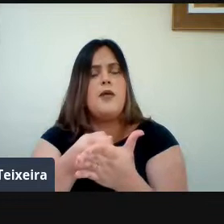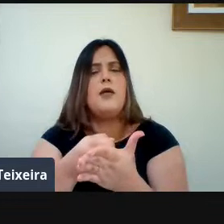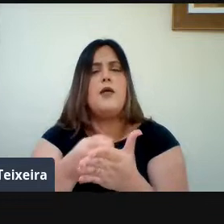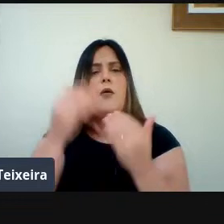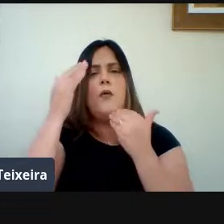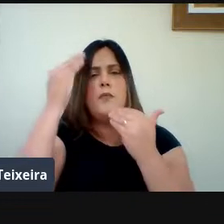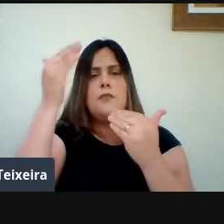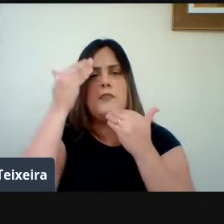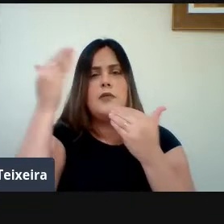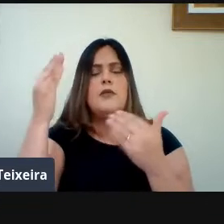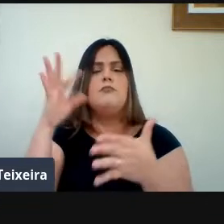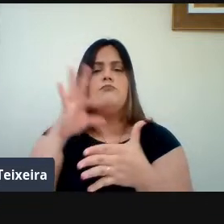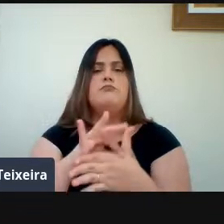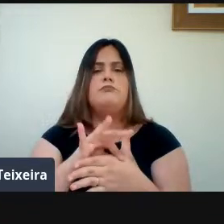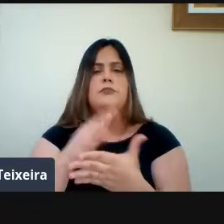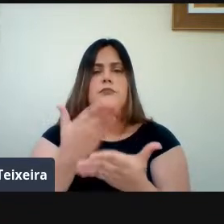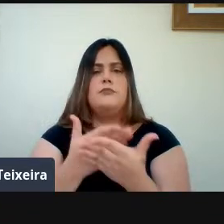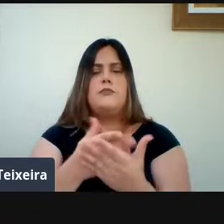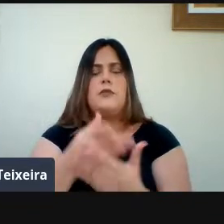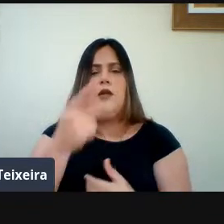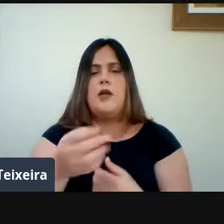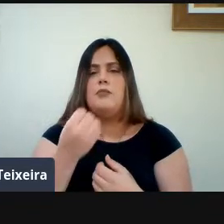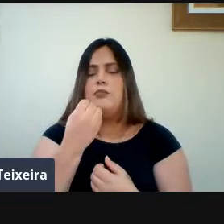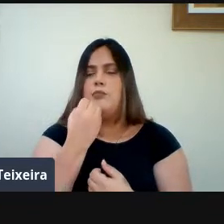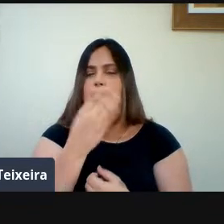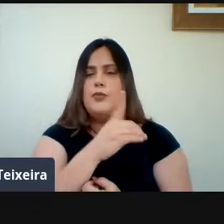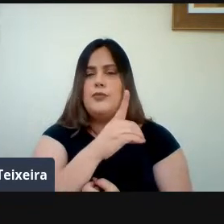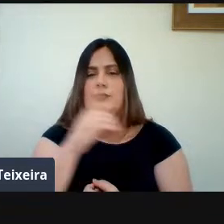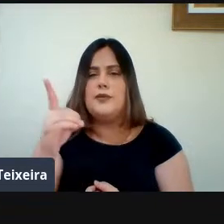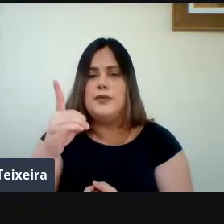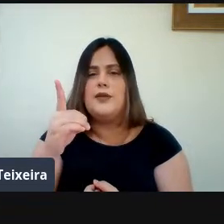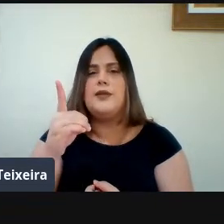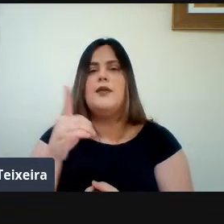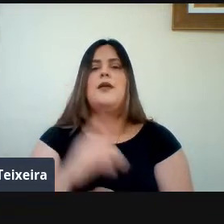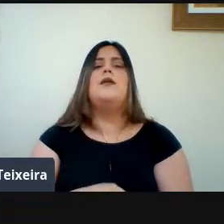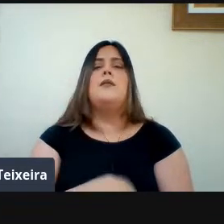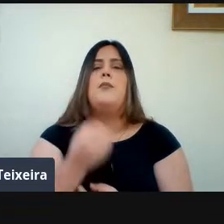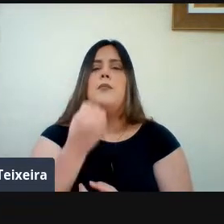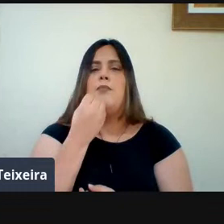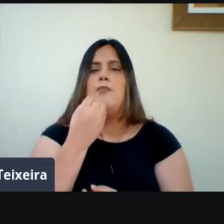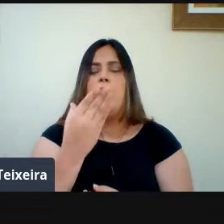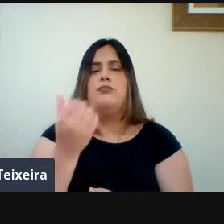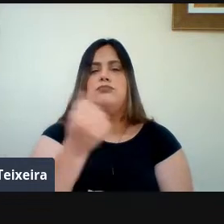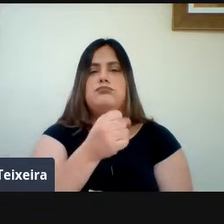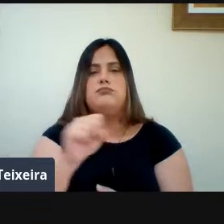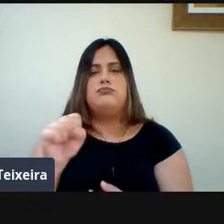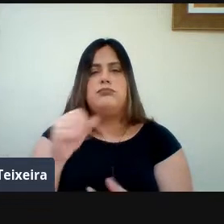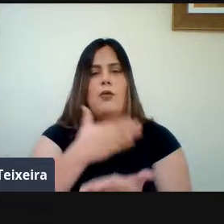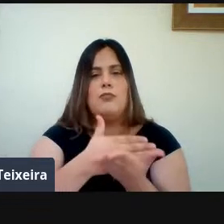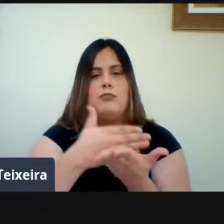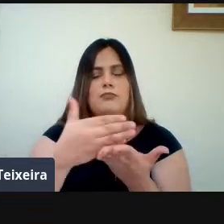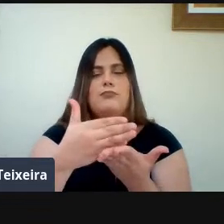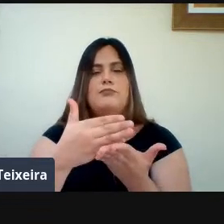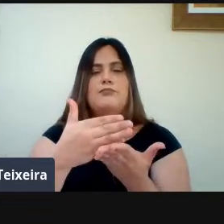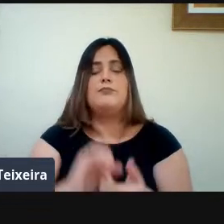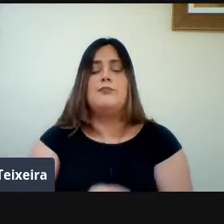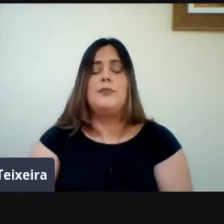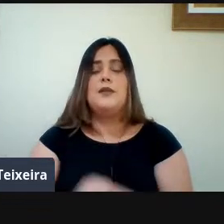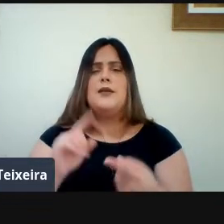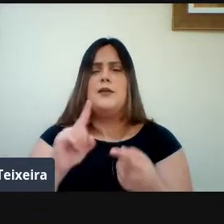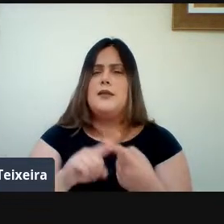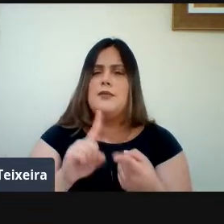Nossa Aula A Todos Vocês Um Bom Dia Um Bom Início De Semestre E Que Possamos Durante Esse Semestre